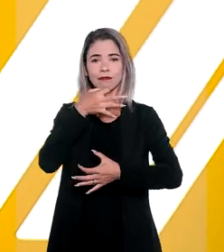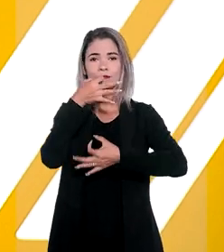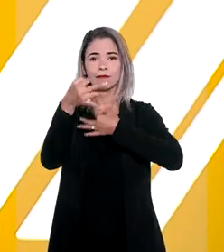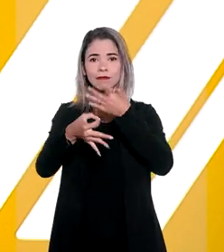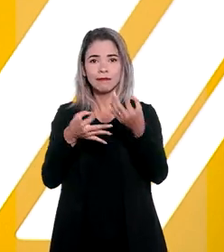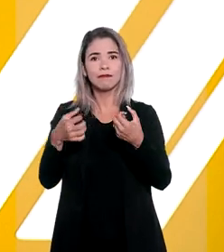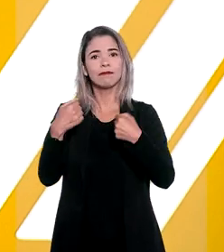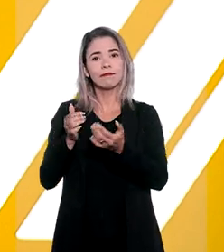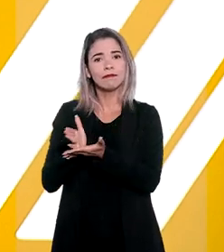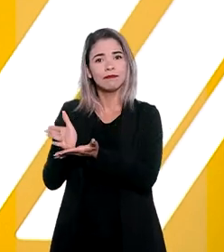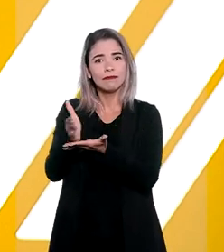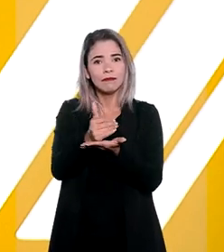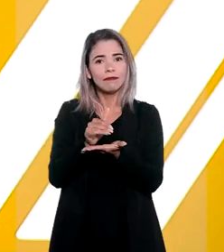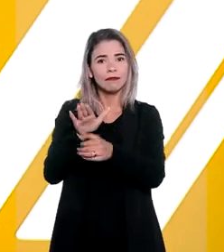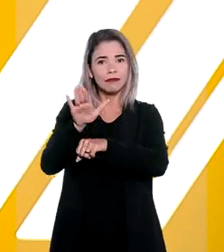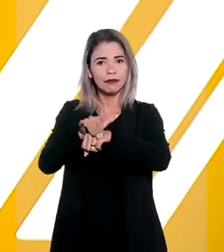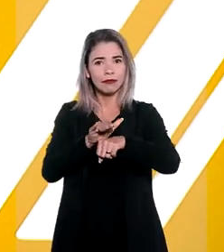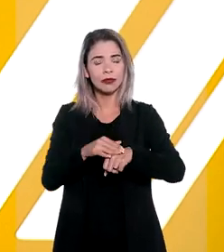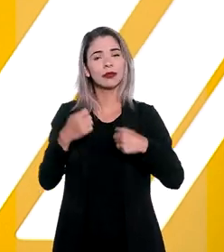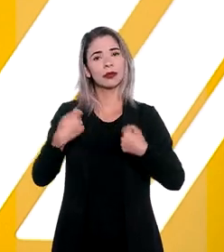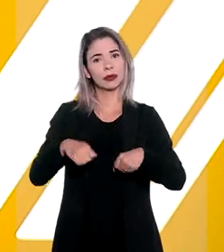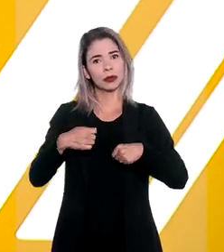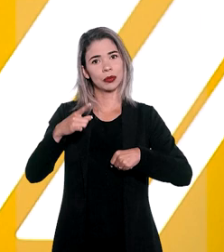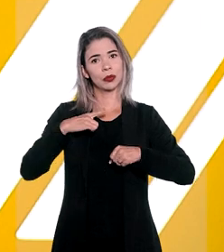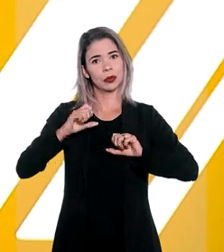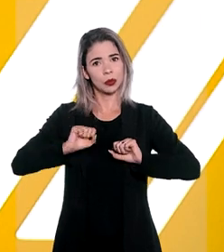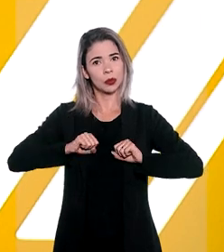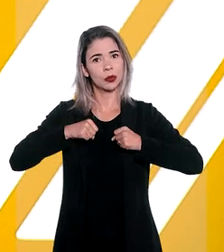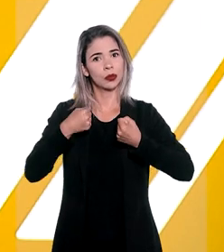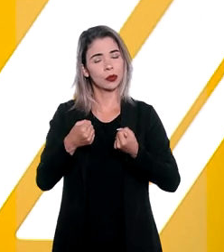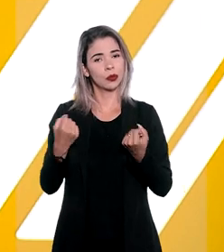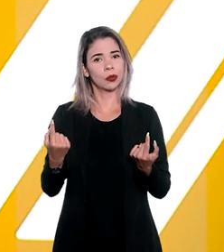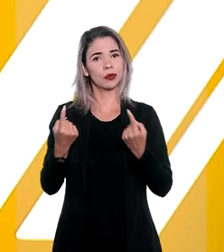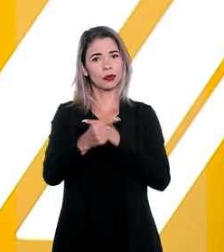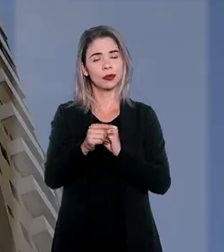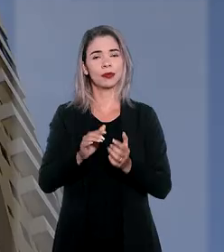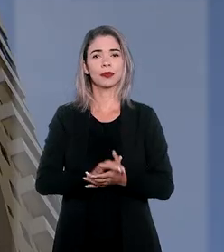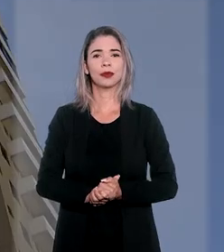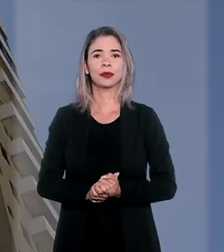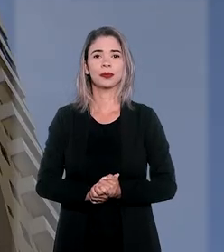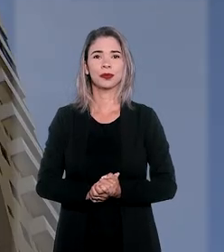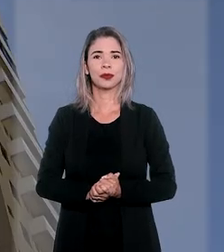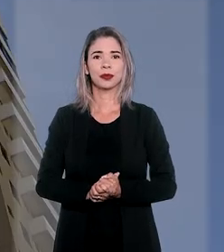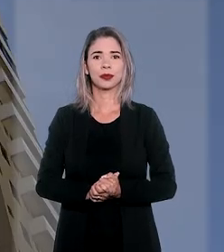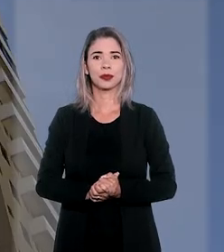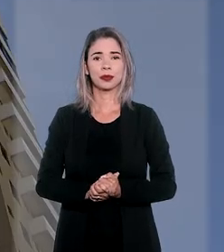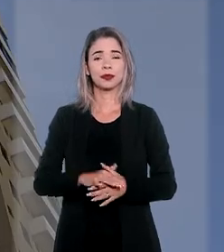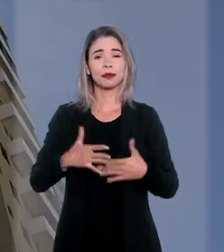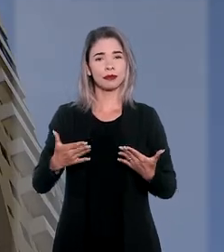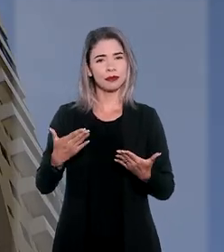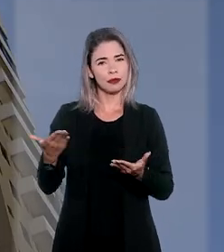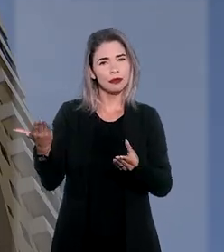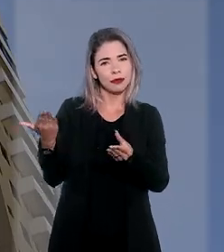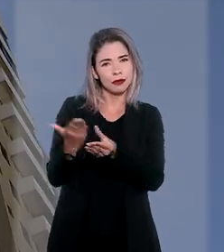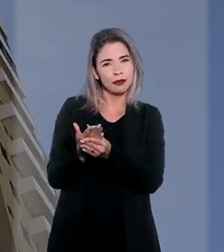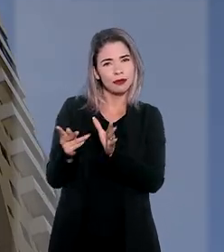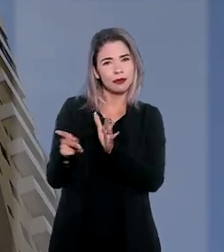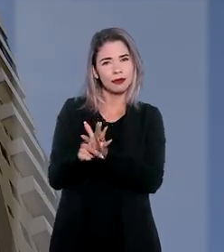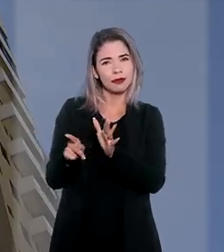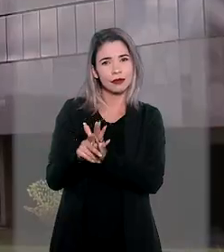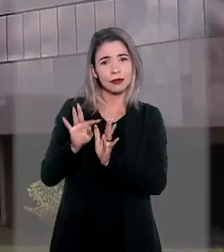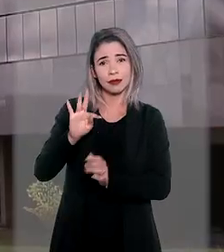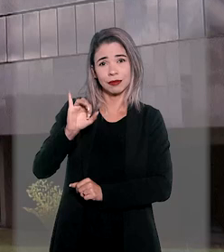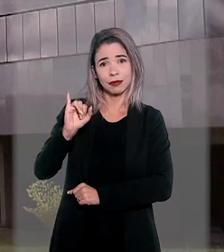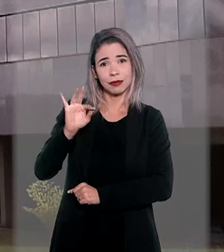executados consolida o exercício do contraditório. Saiba mais! Inicialmente, no âmbito de uma ação de execução